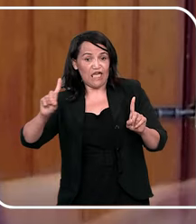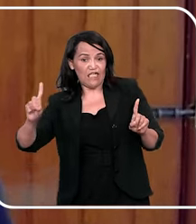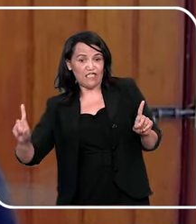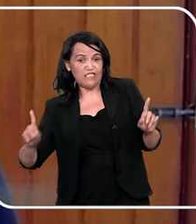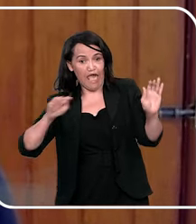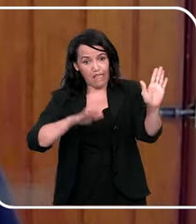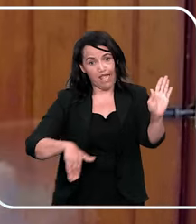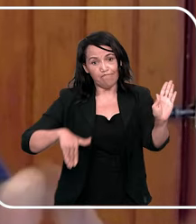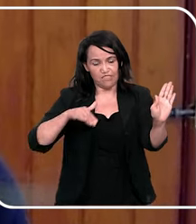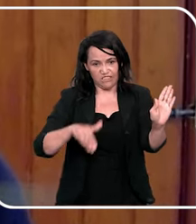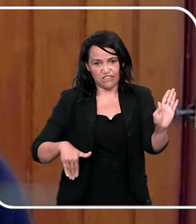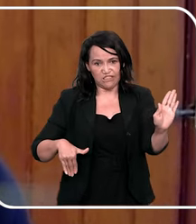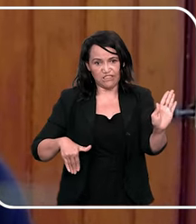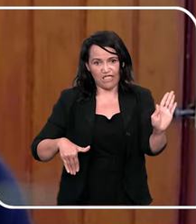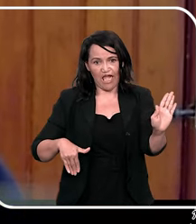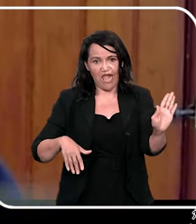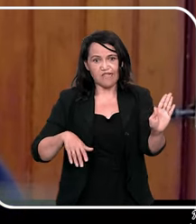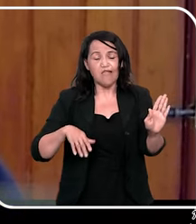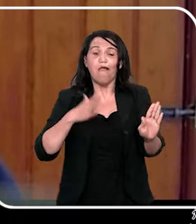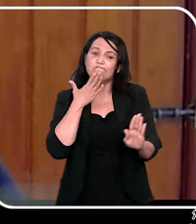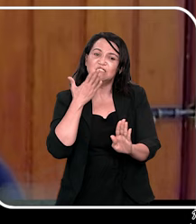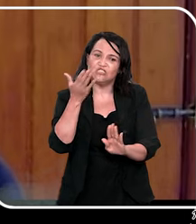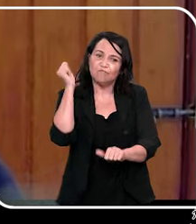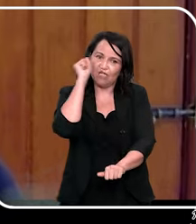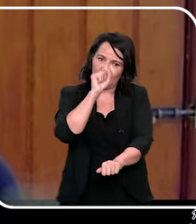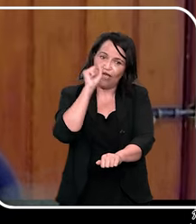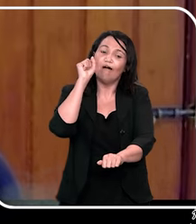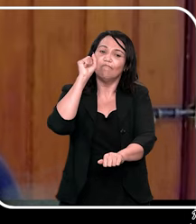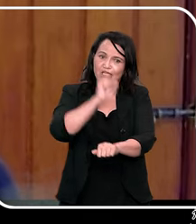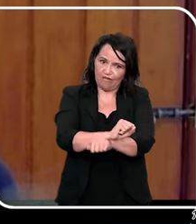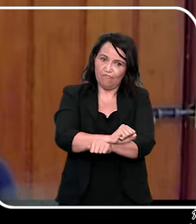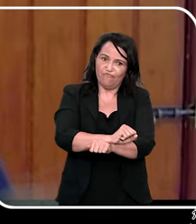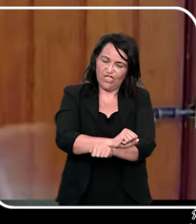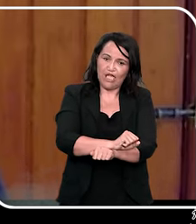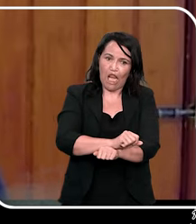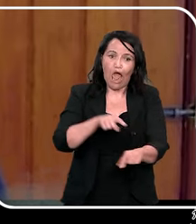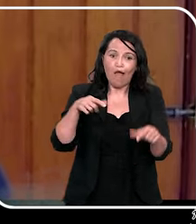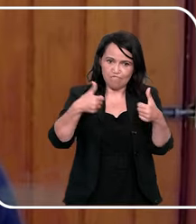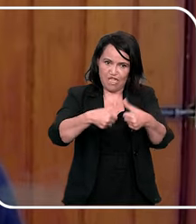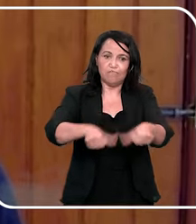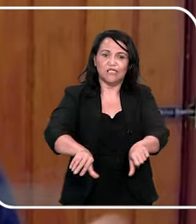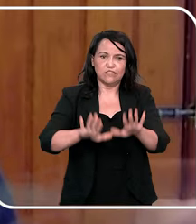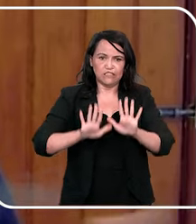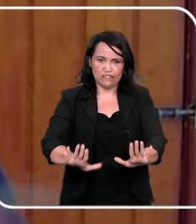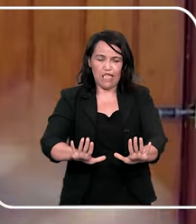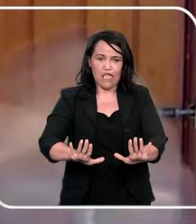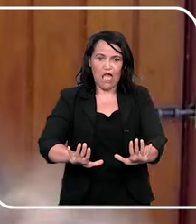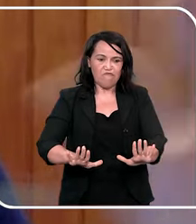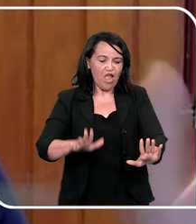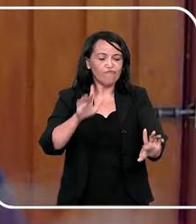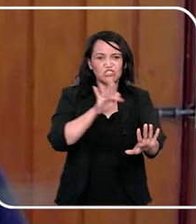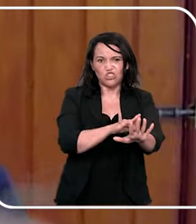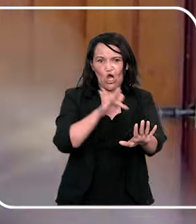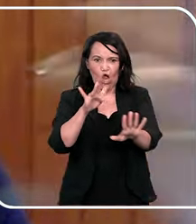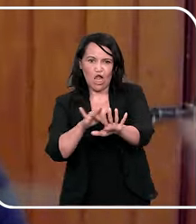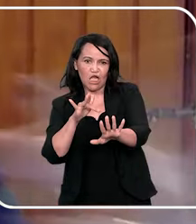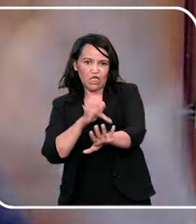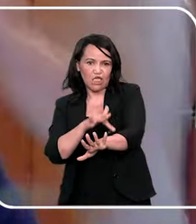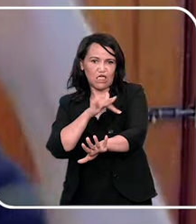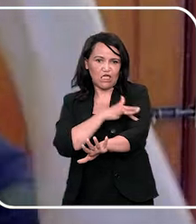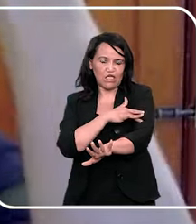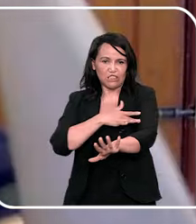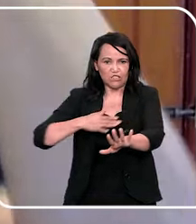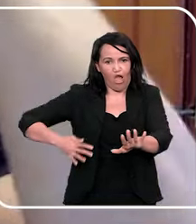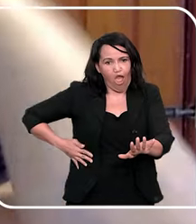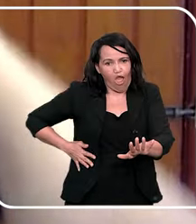tirava as outras crianças da piscina e pedia para ficar, e lá ele encostava ela e ficava encostando nela, pegando